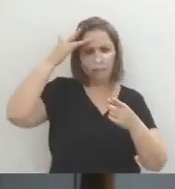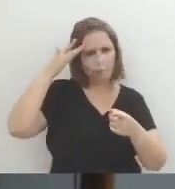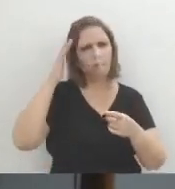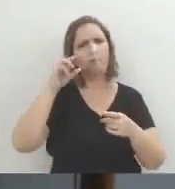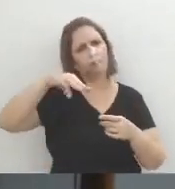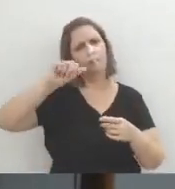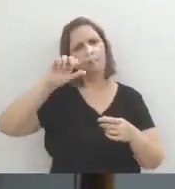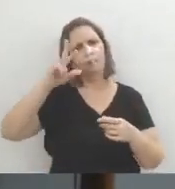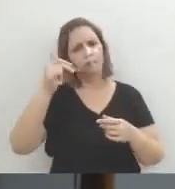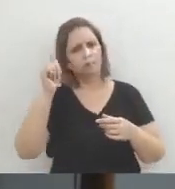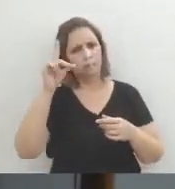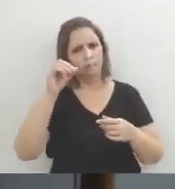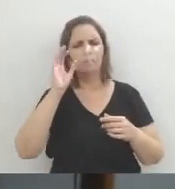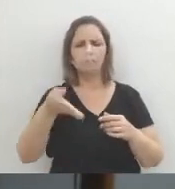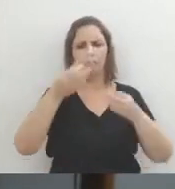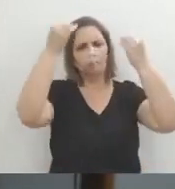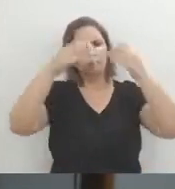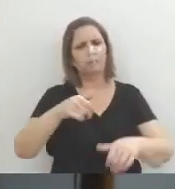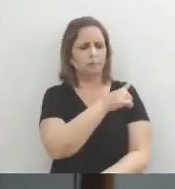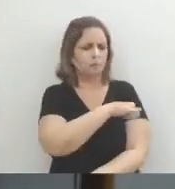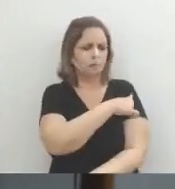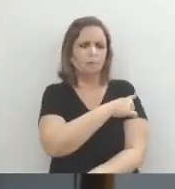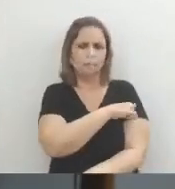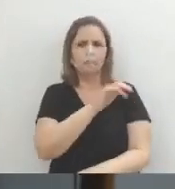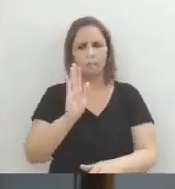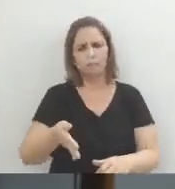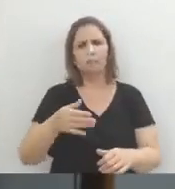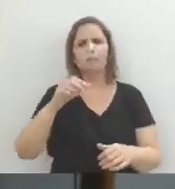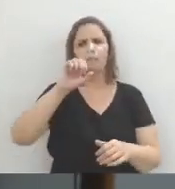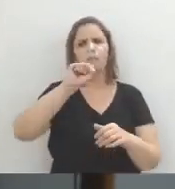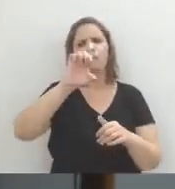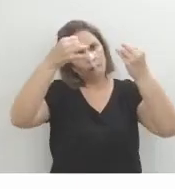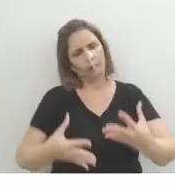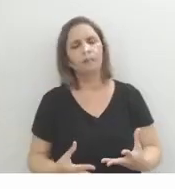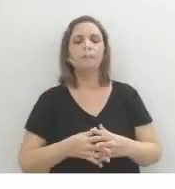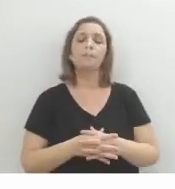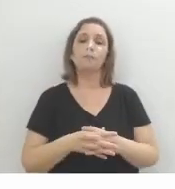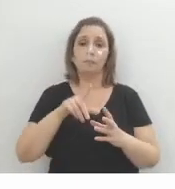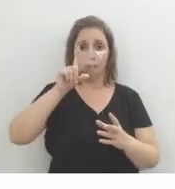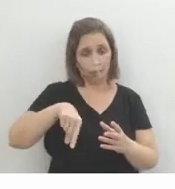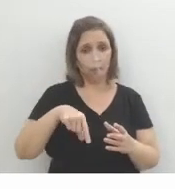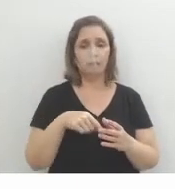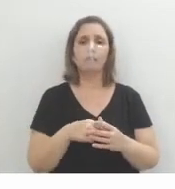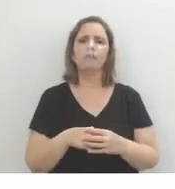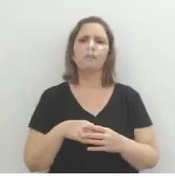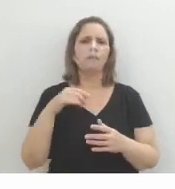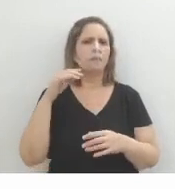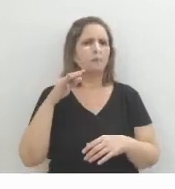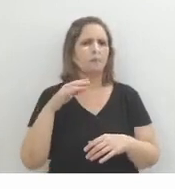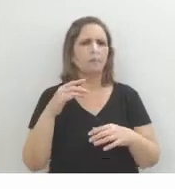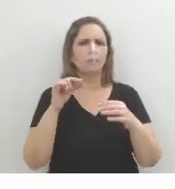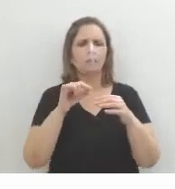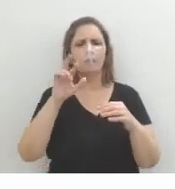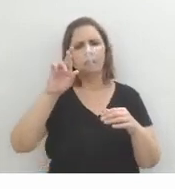essa denúncia lá no Rio de Janeiro, no século XIX, no momento do realismo brasileiro. Então, Machado de Assis está definitivamente